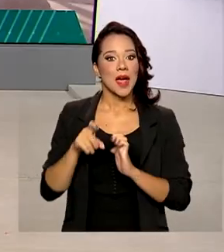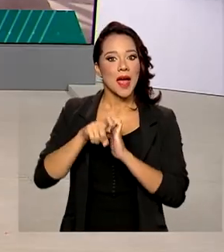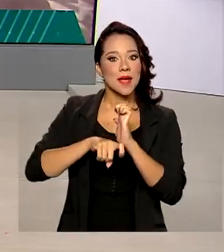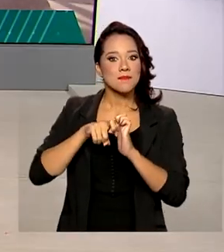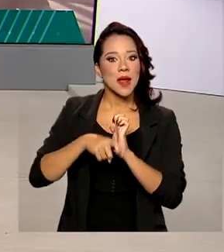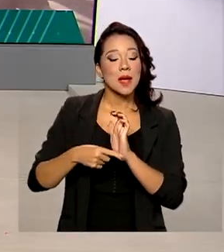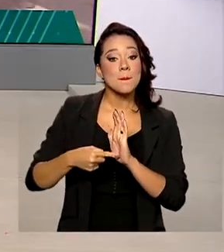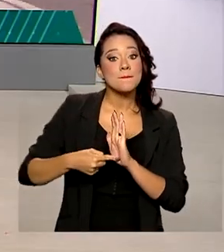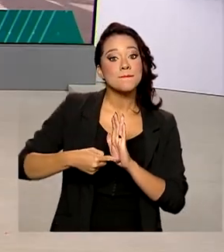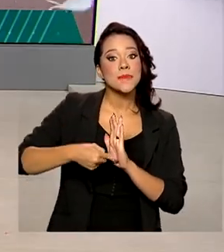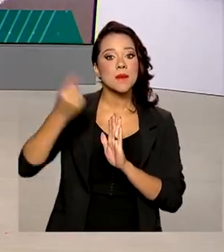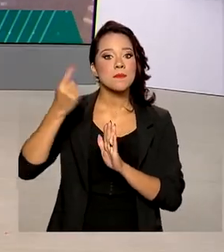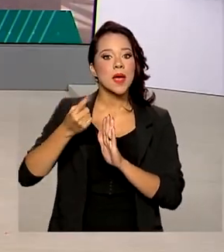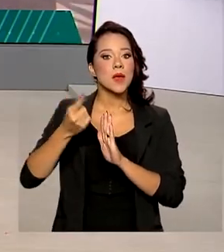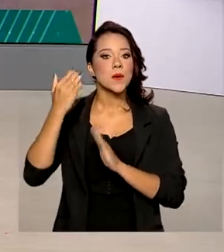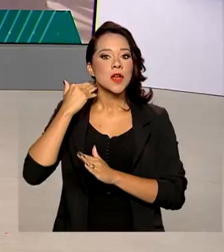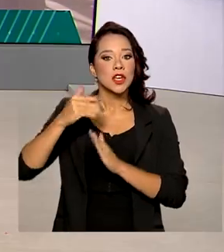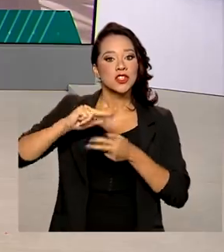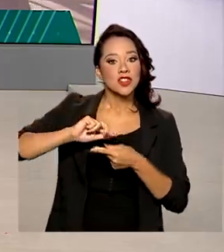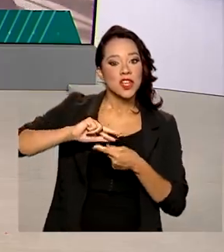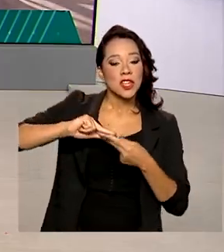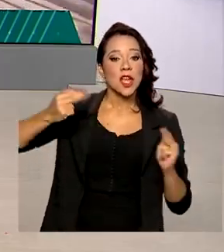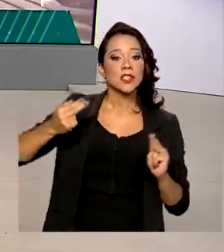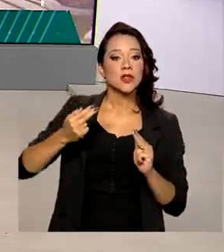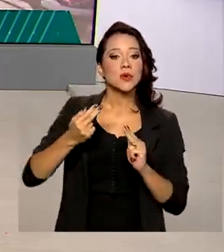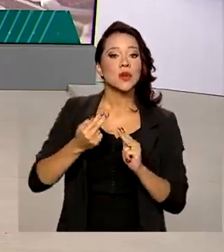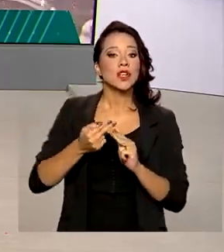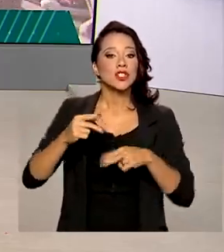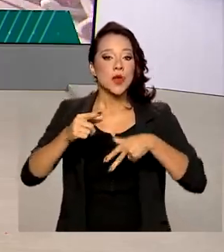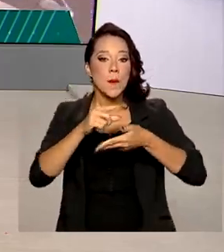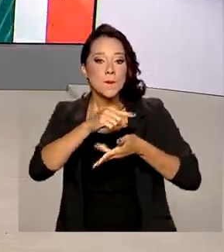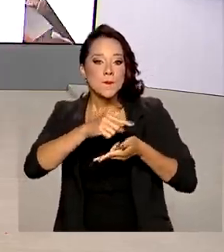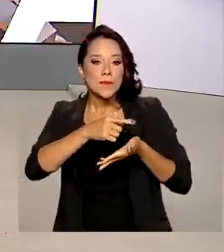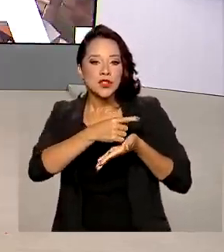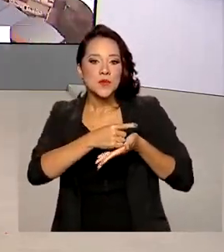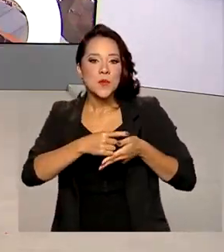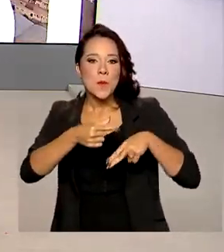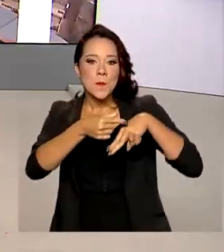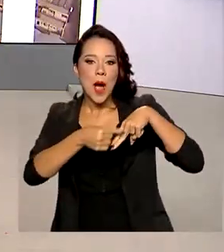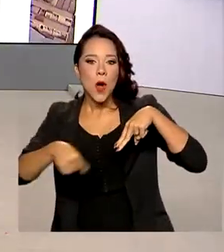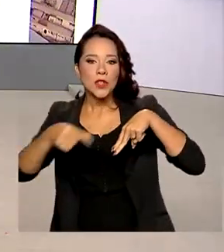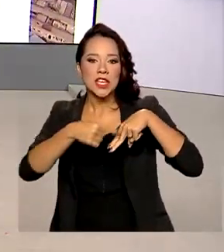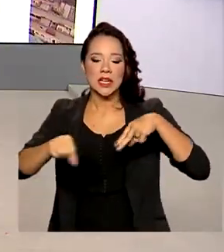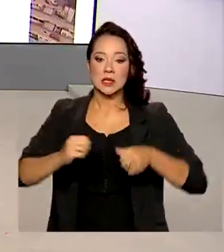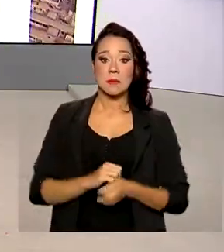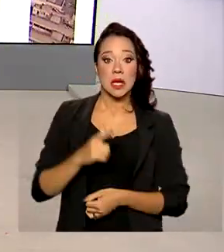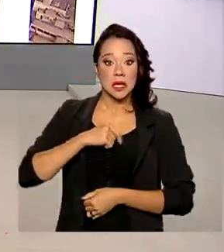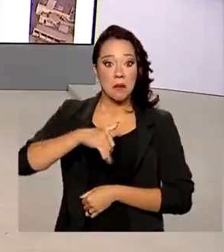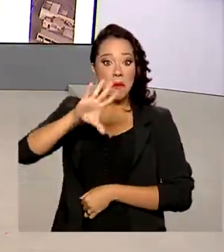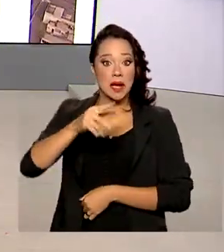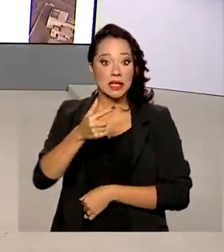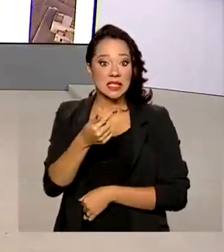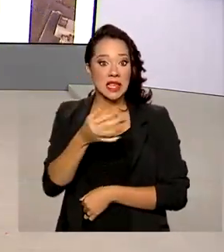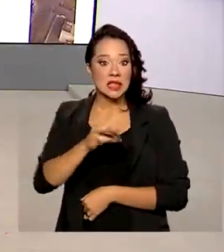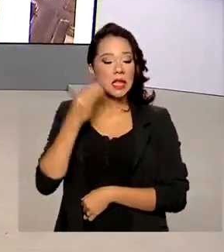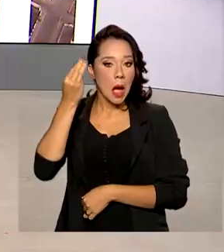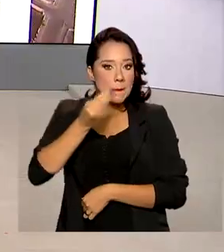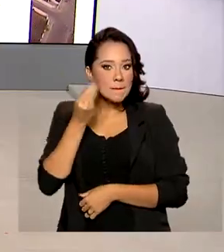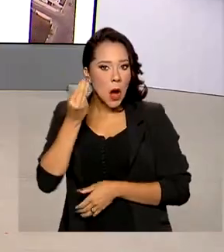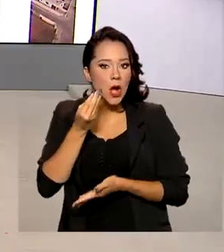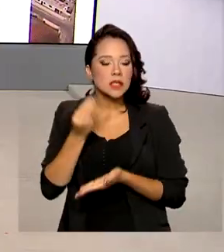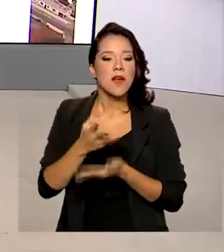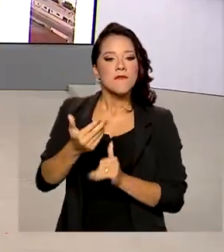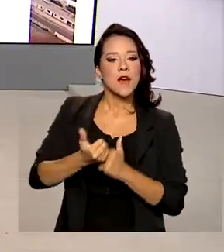Embrapa criou o primeiro banco genético de baunilhas do Brasil. A coleção, que reúne mais de 70 amostras,